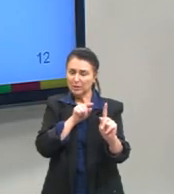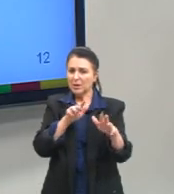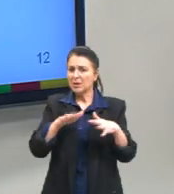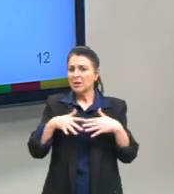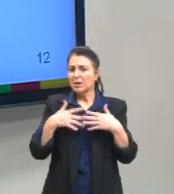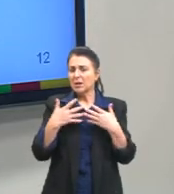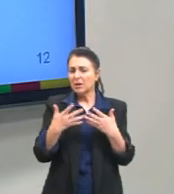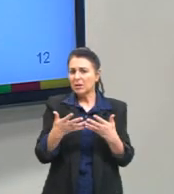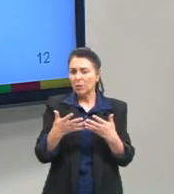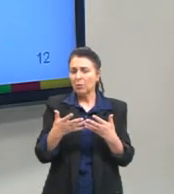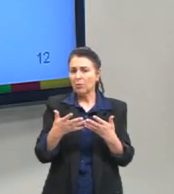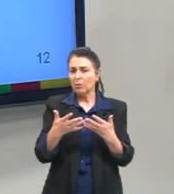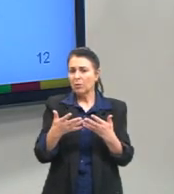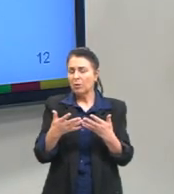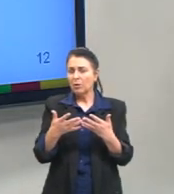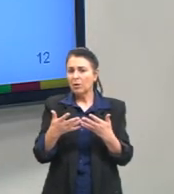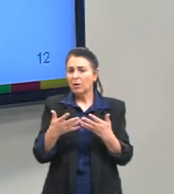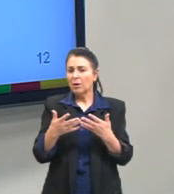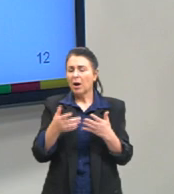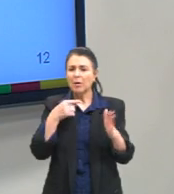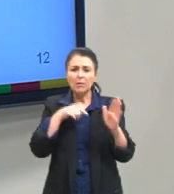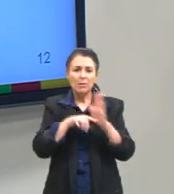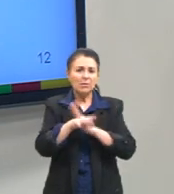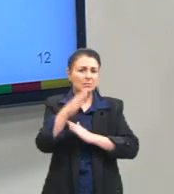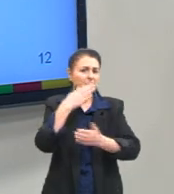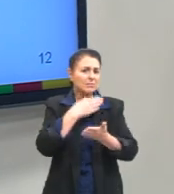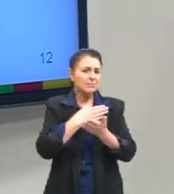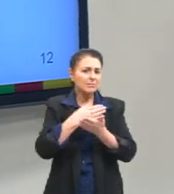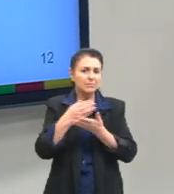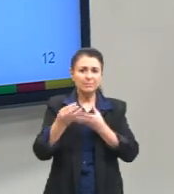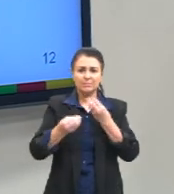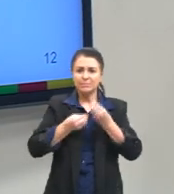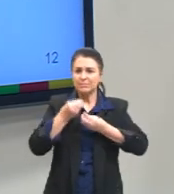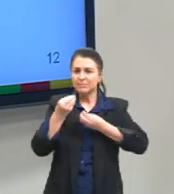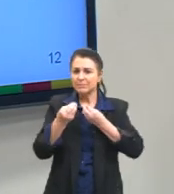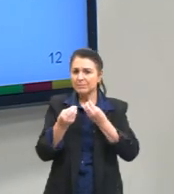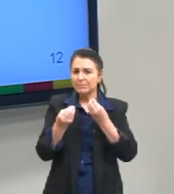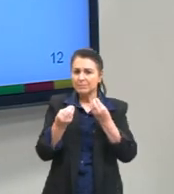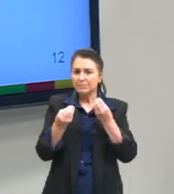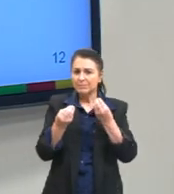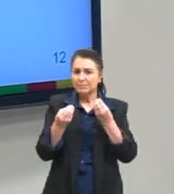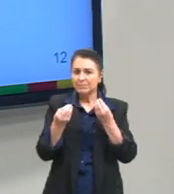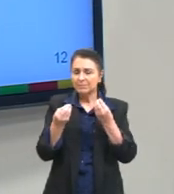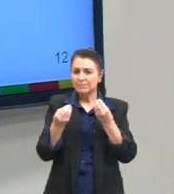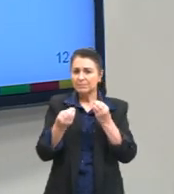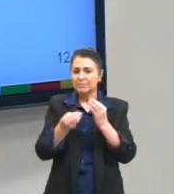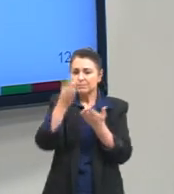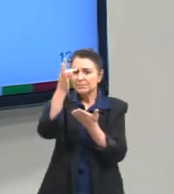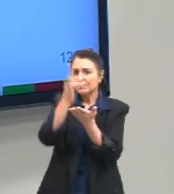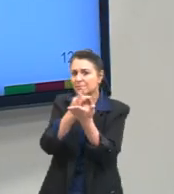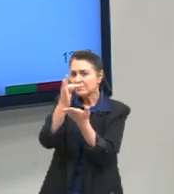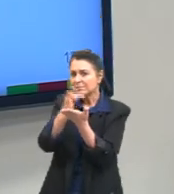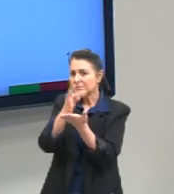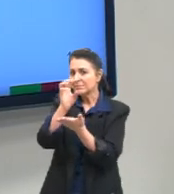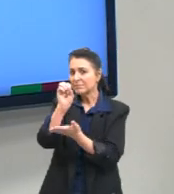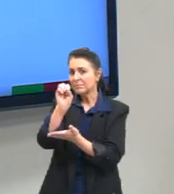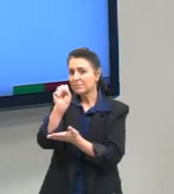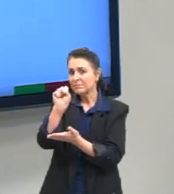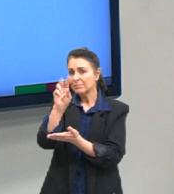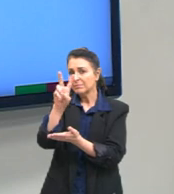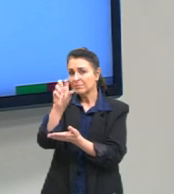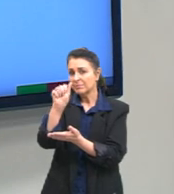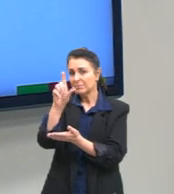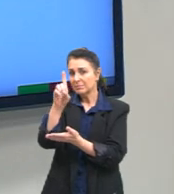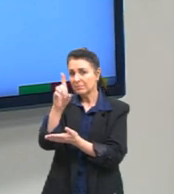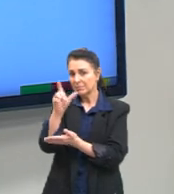redação, não, desculpa, a questão começa com um texto lá do Oswald de Andrade falando sobre